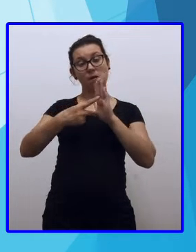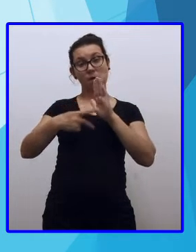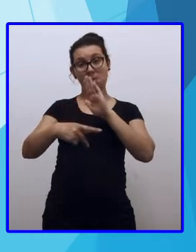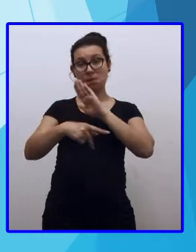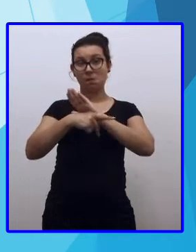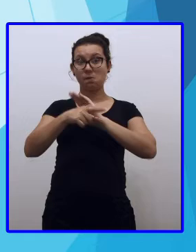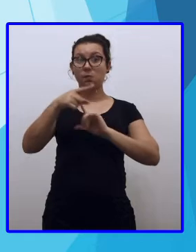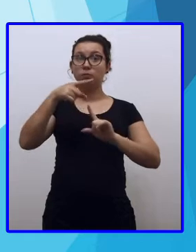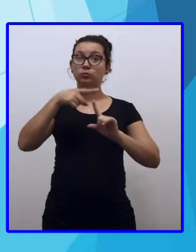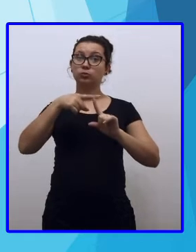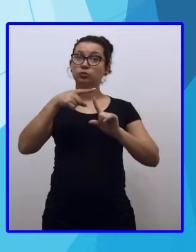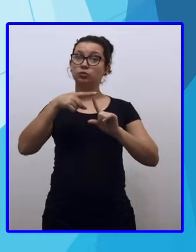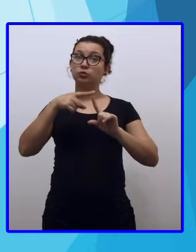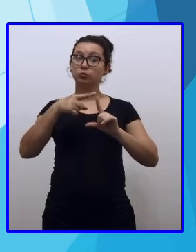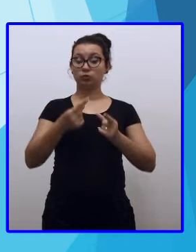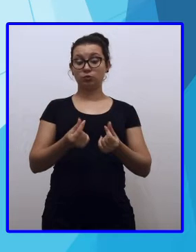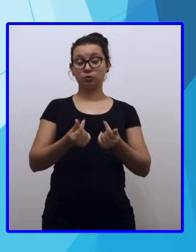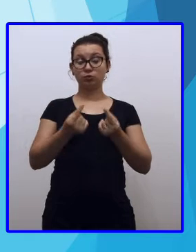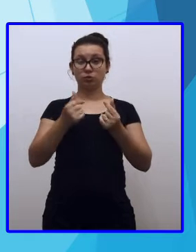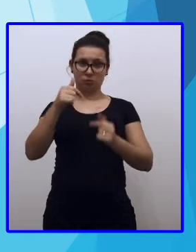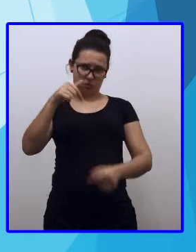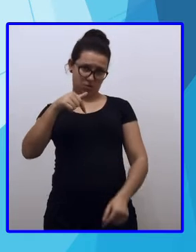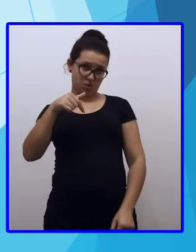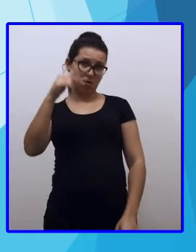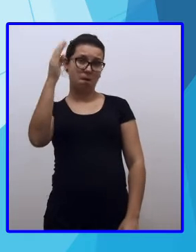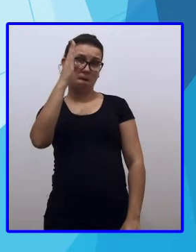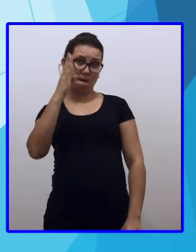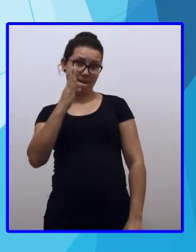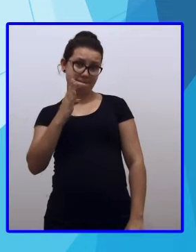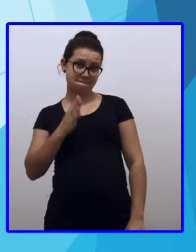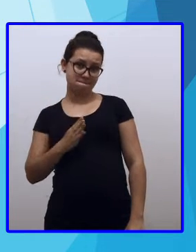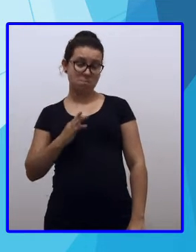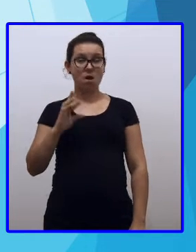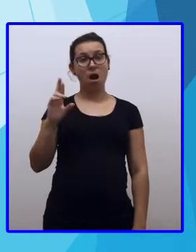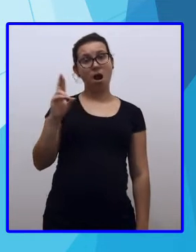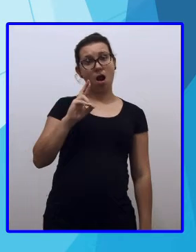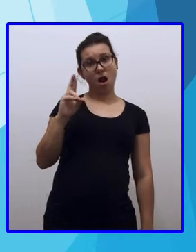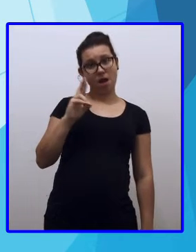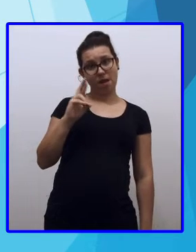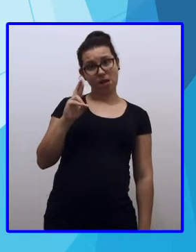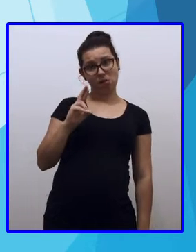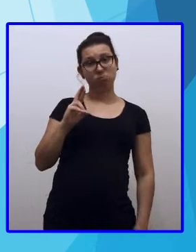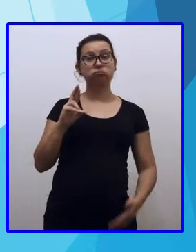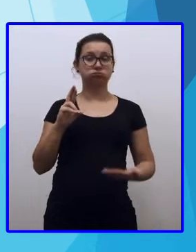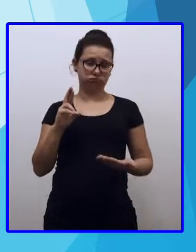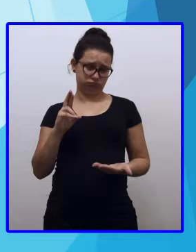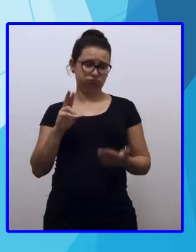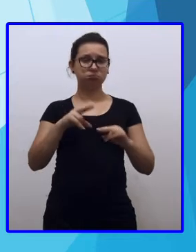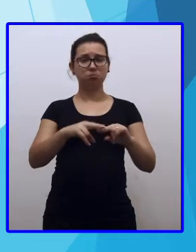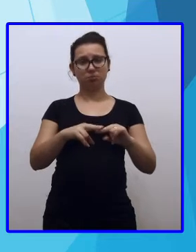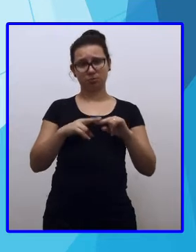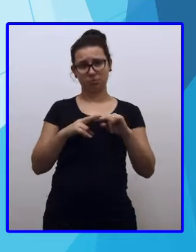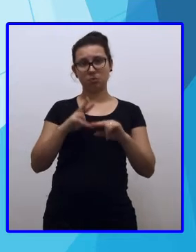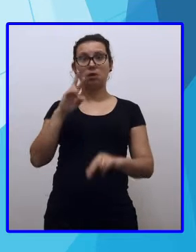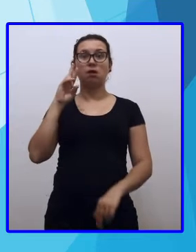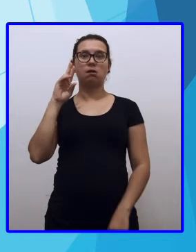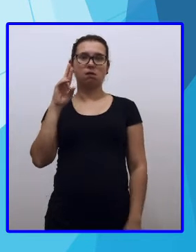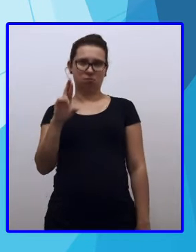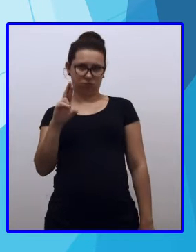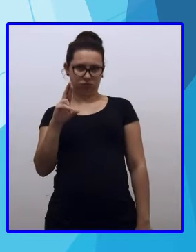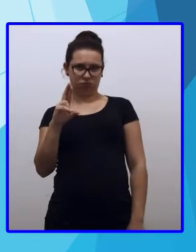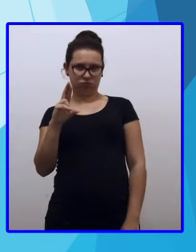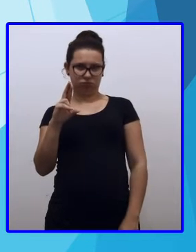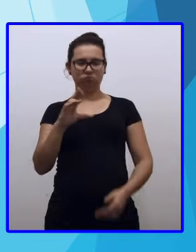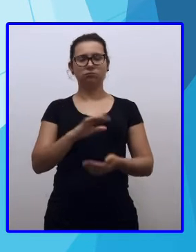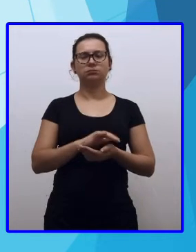monetário. Como nós estamos no Brasil e utilizamos o real, o R é o que vai determinar que eu estou falando de reais.